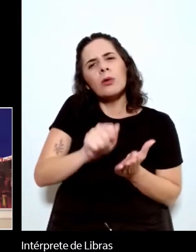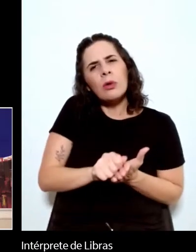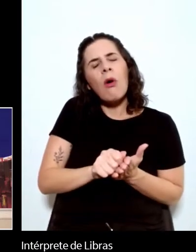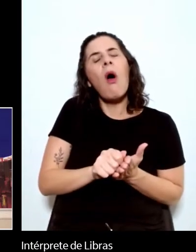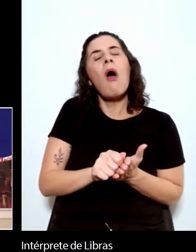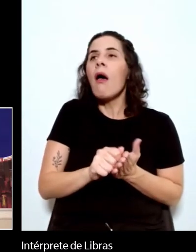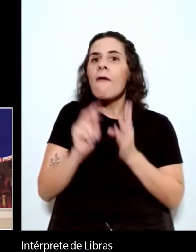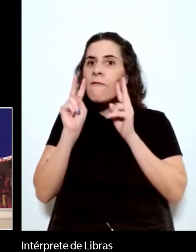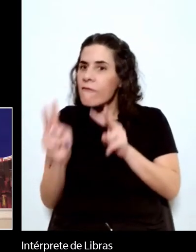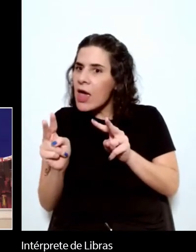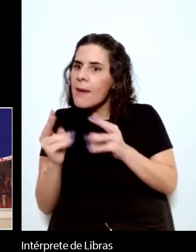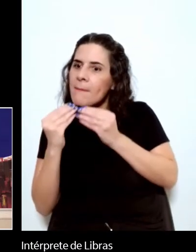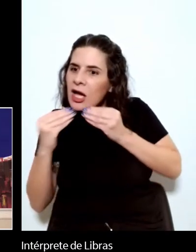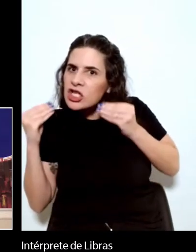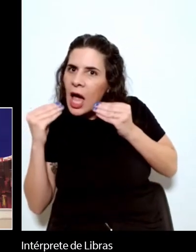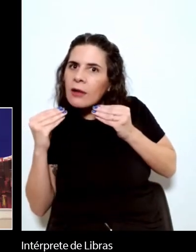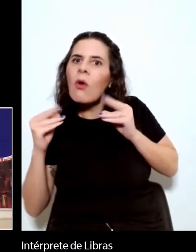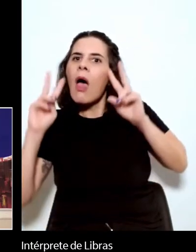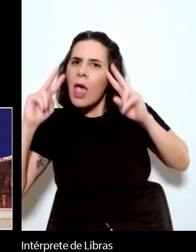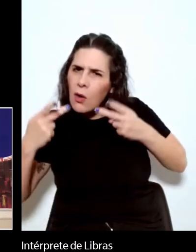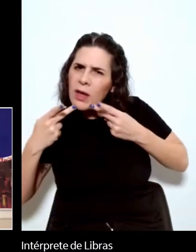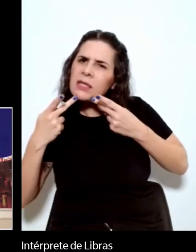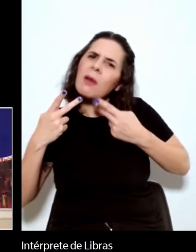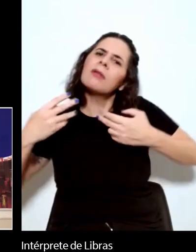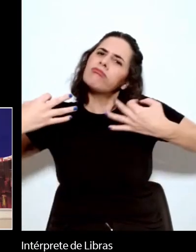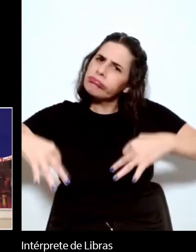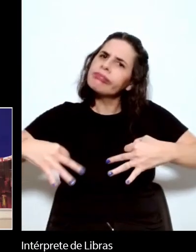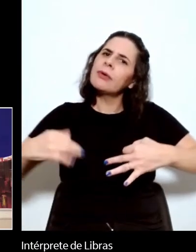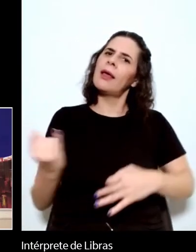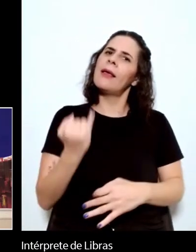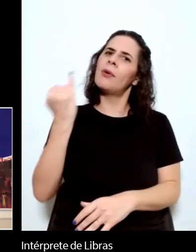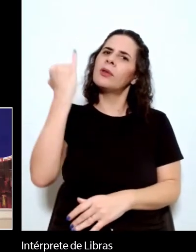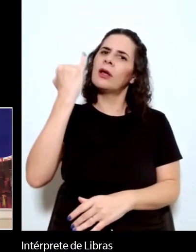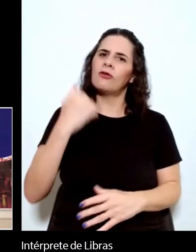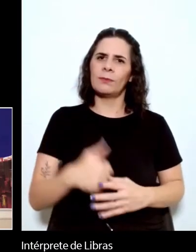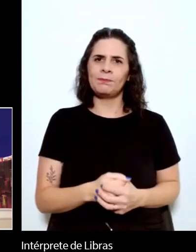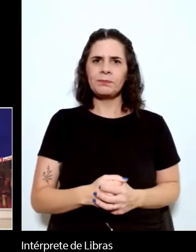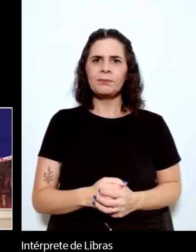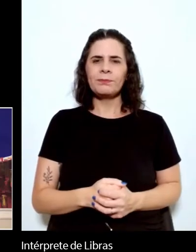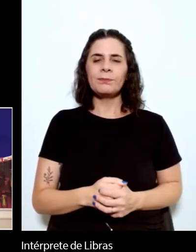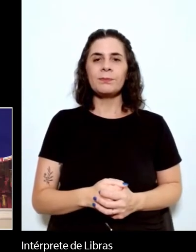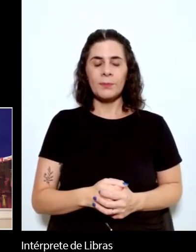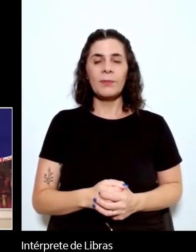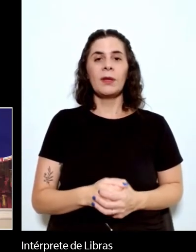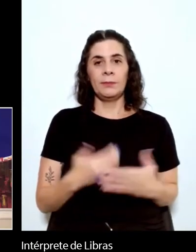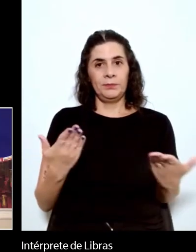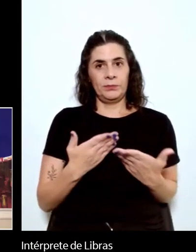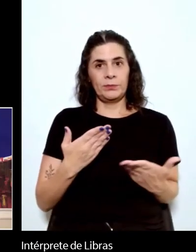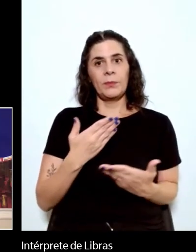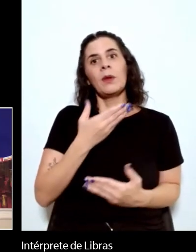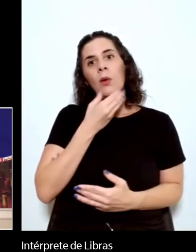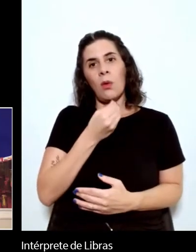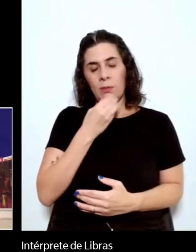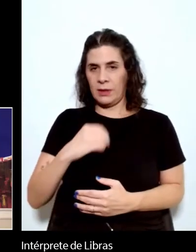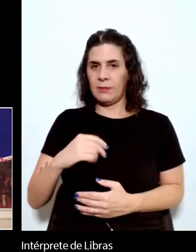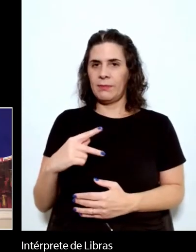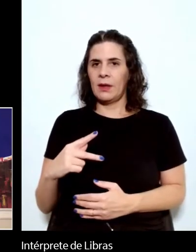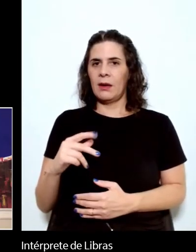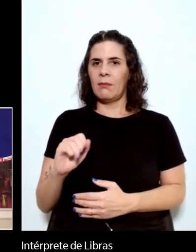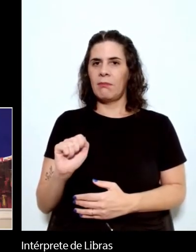a importância do Machado para o seu próprio estilo muito obrigado temos aqui uma pergunta agora do Paulo Avarenga